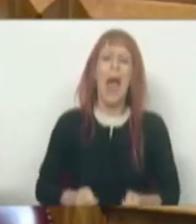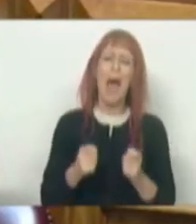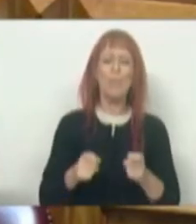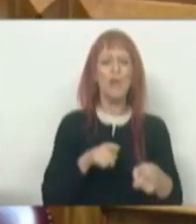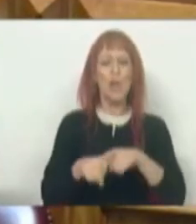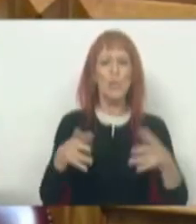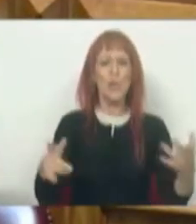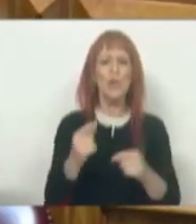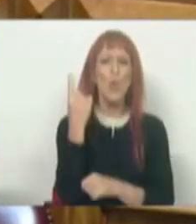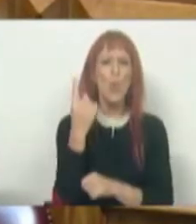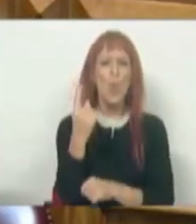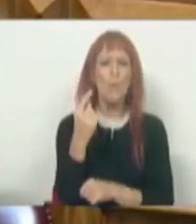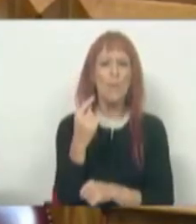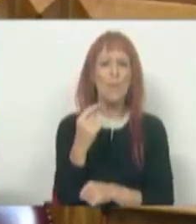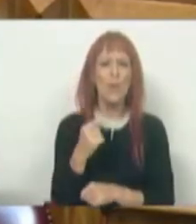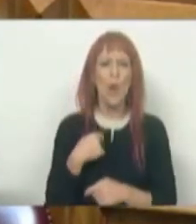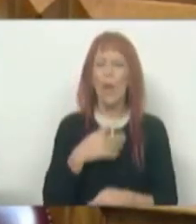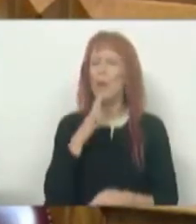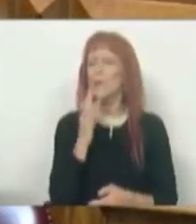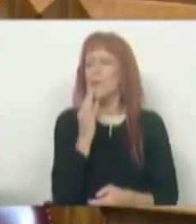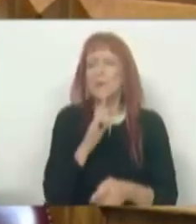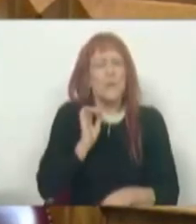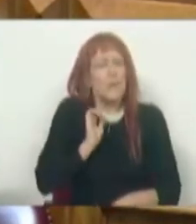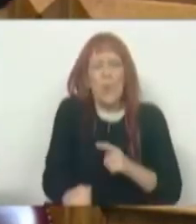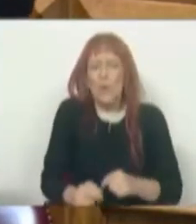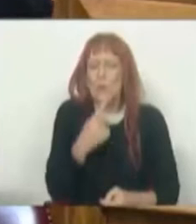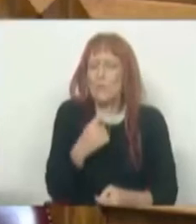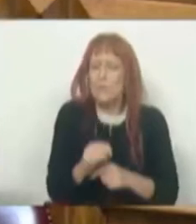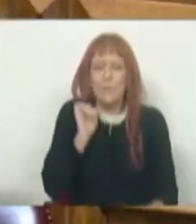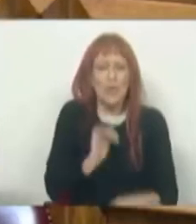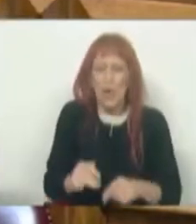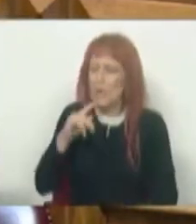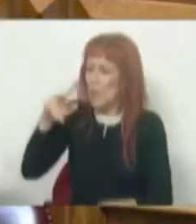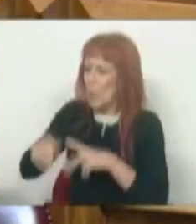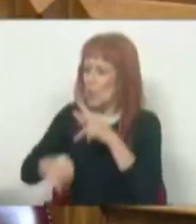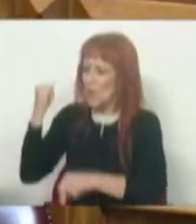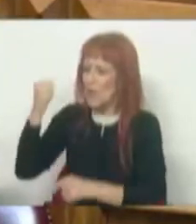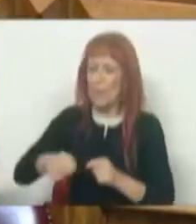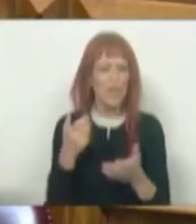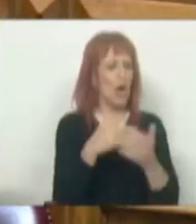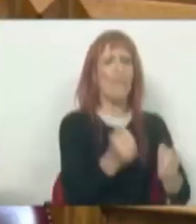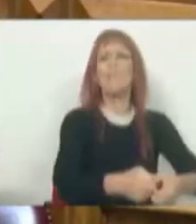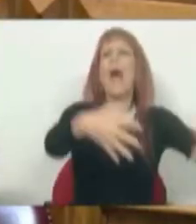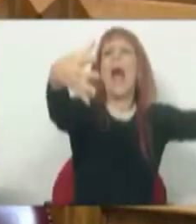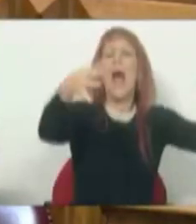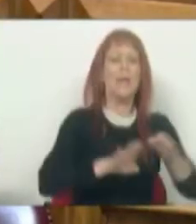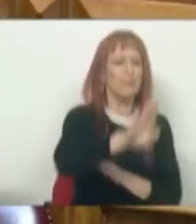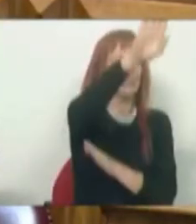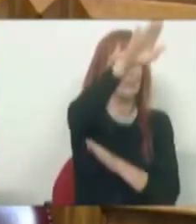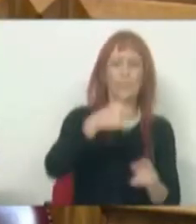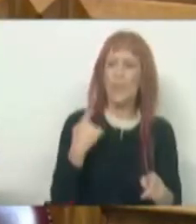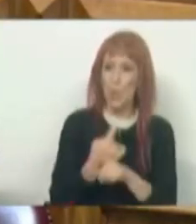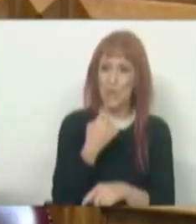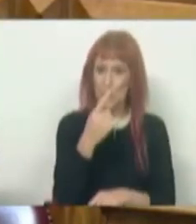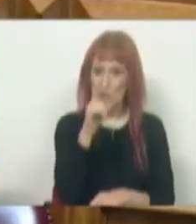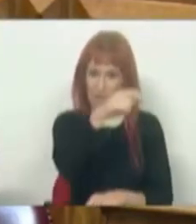política. Uma fezada, uma fezada que se cortava nos impostos e a economia crescia. Pois eu tenho uma coisa a